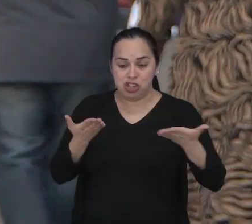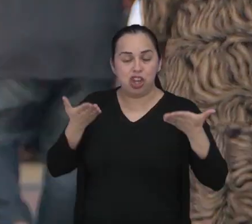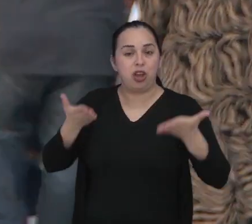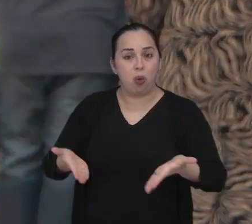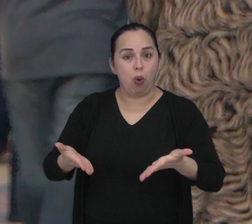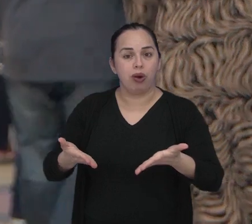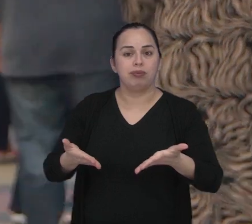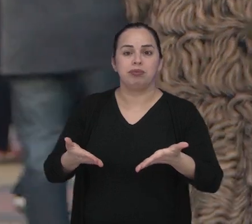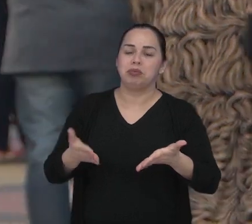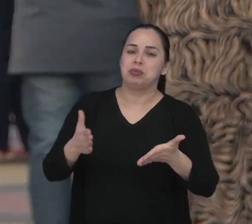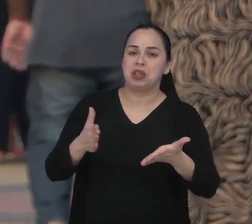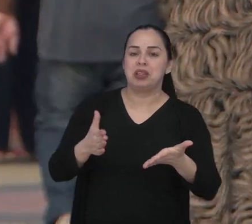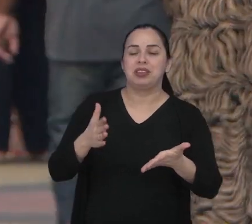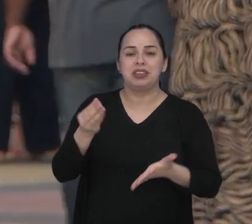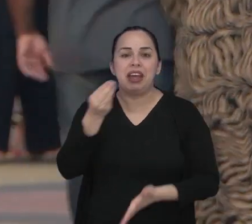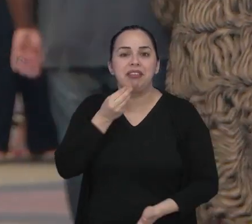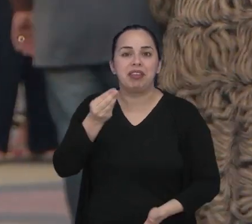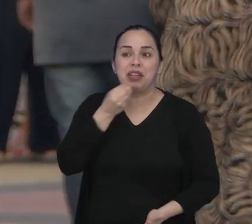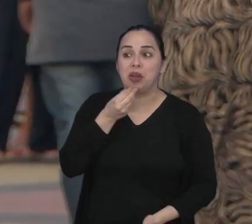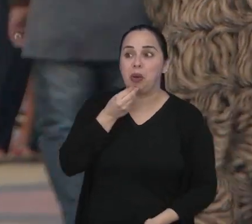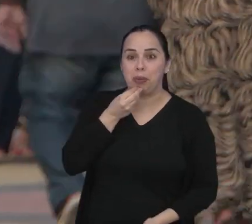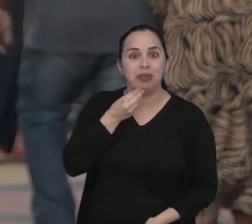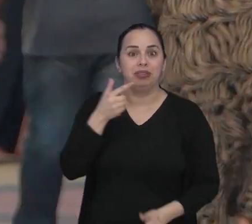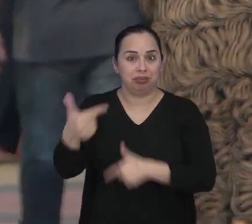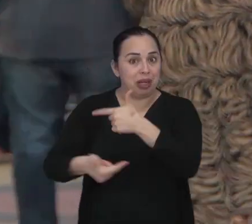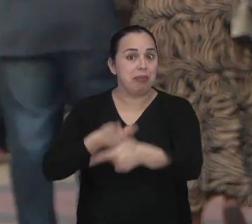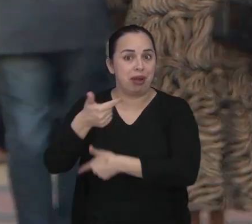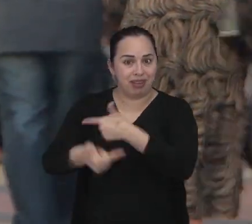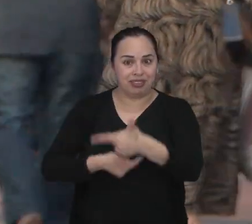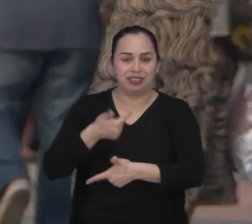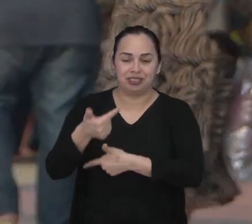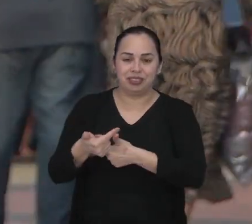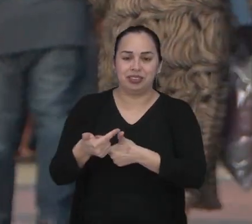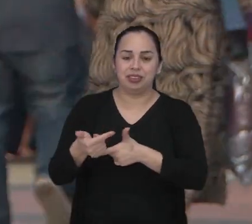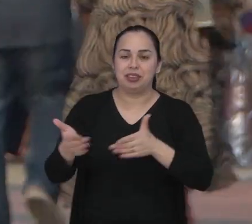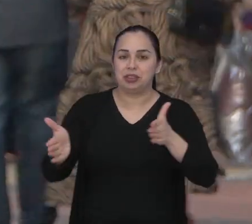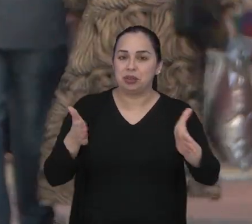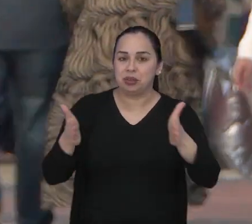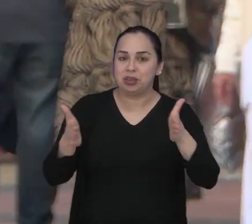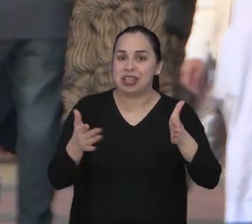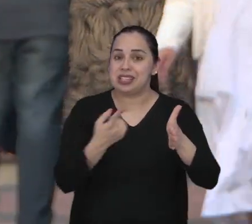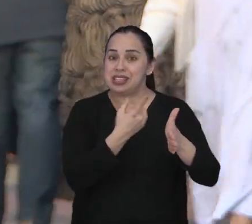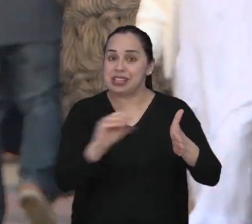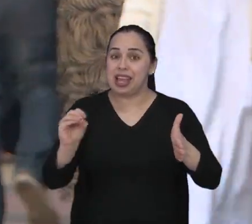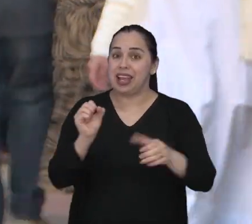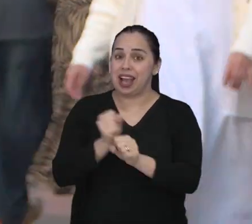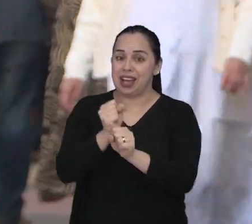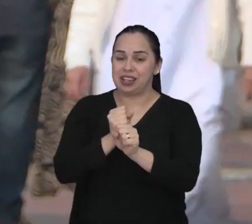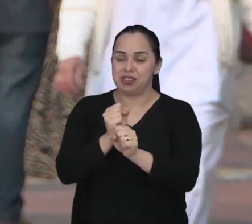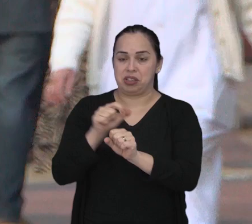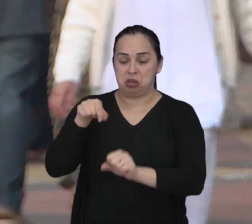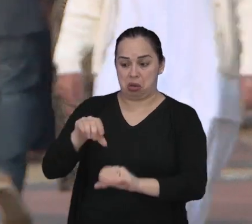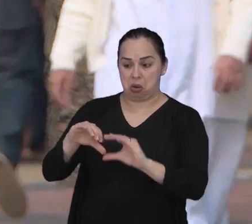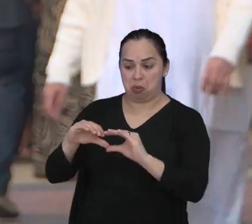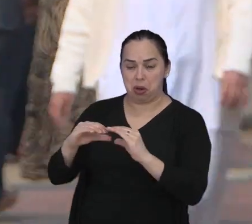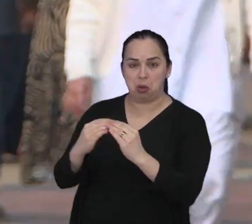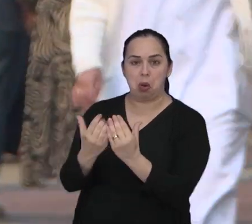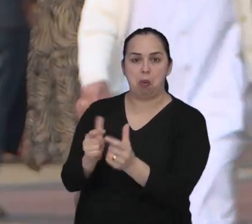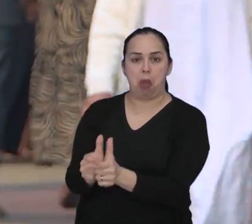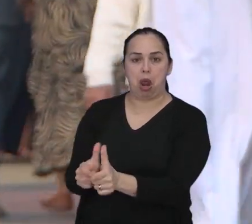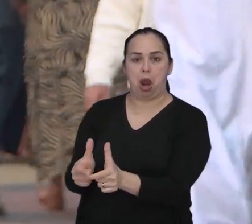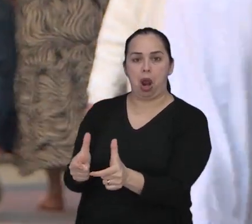instalarem na cidade vieram em busca de melhores oportunidades de trabalho. E durante mais de um século, a colônia japonesa cresceu,